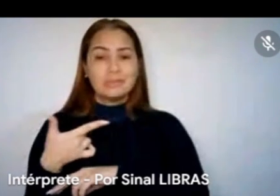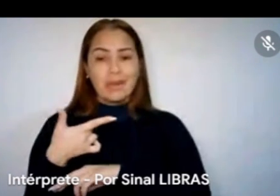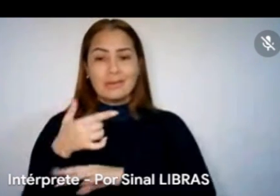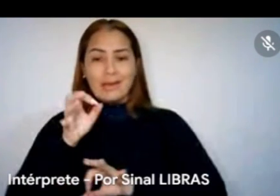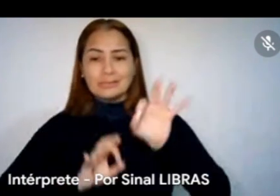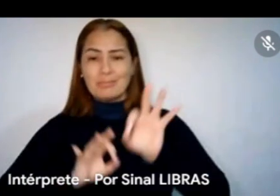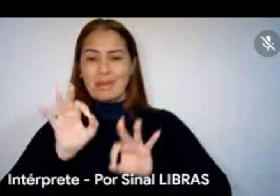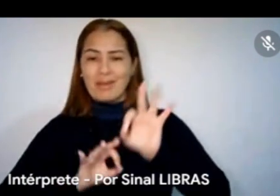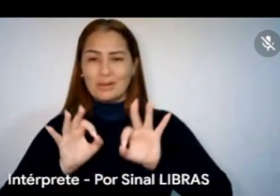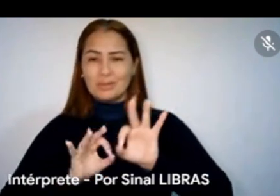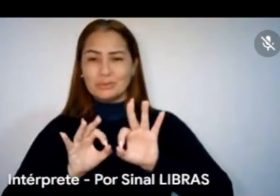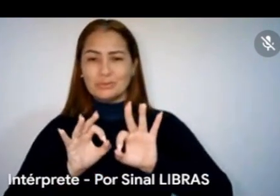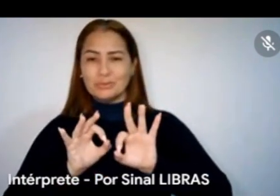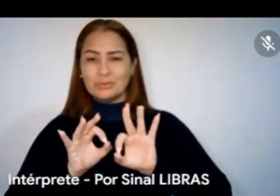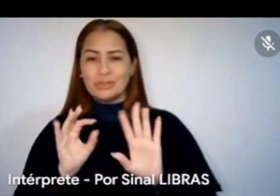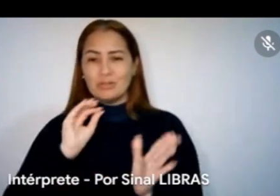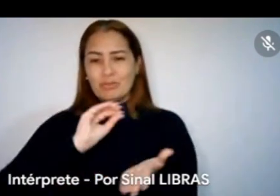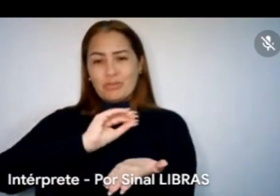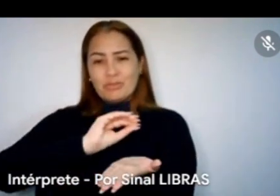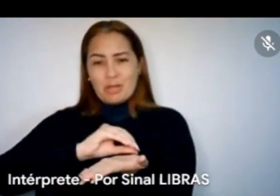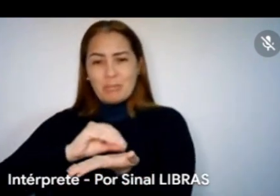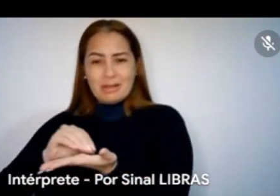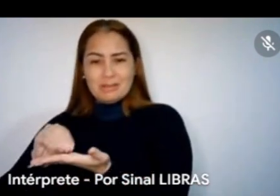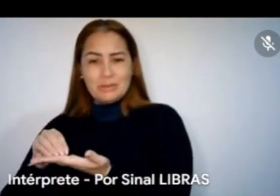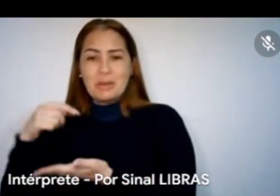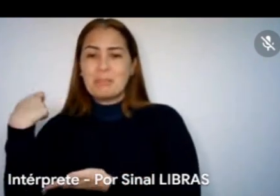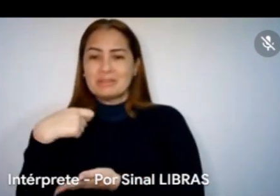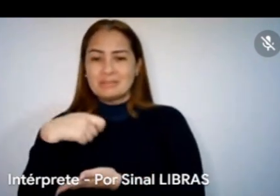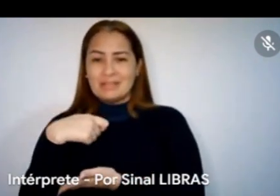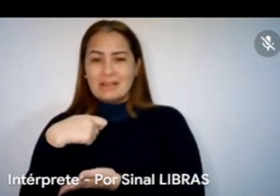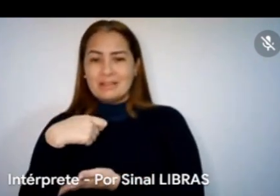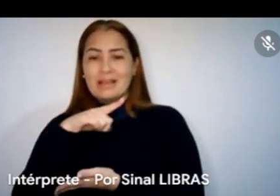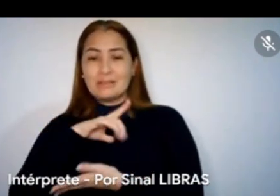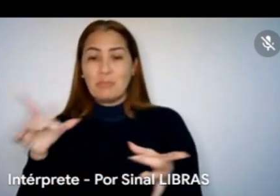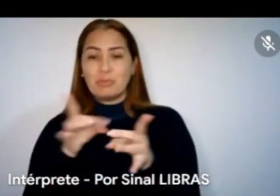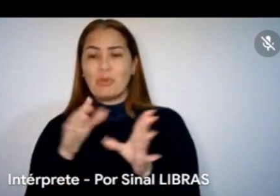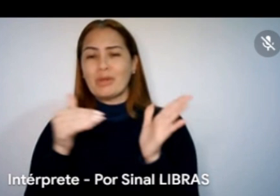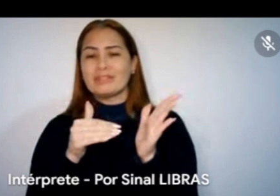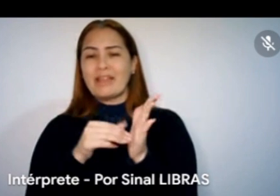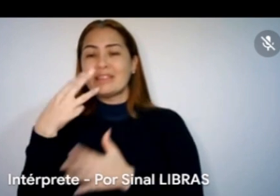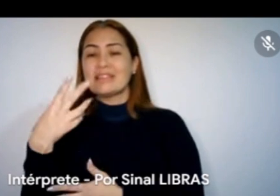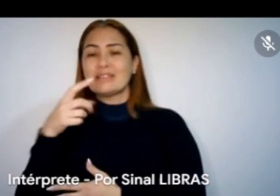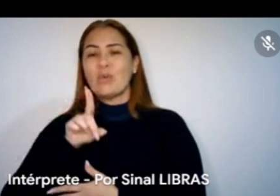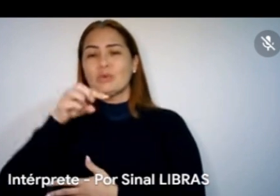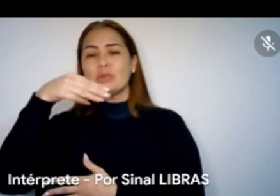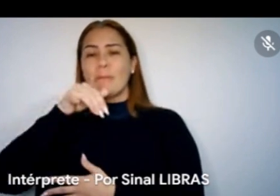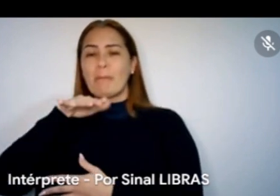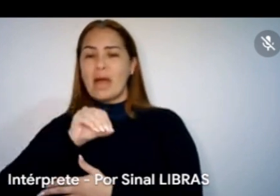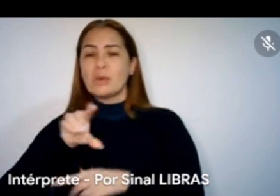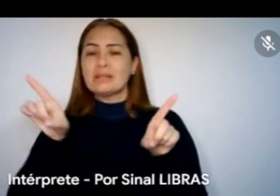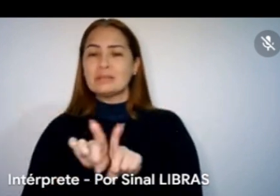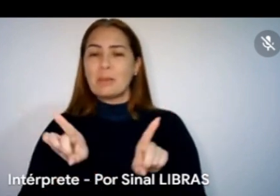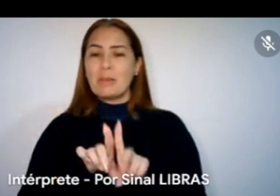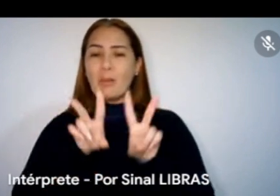ter sido já entregue na plataforma até 31 de maio, e também da minuta dos editais. A